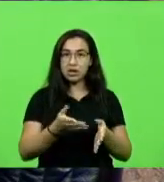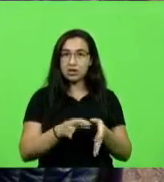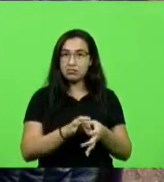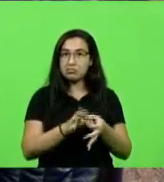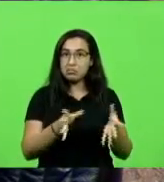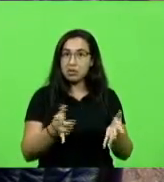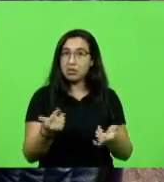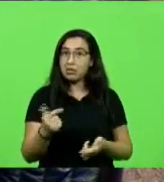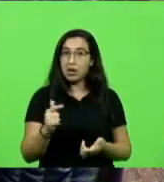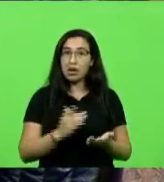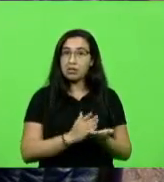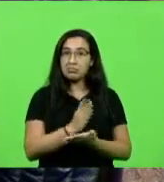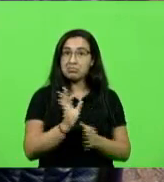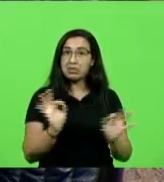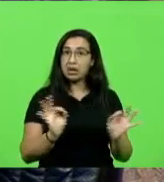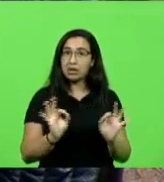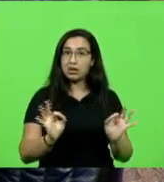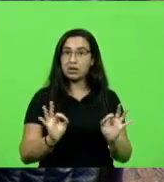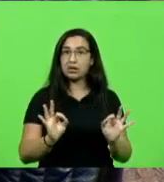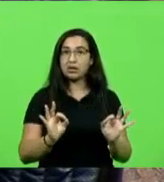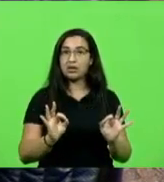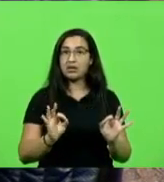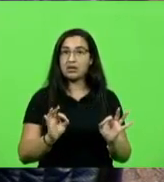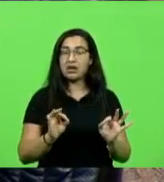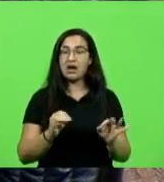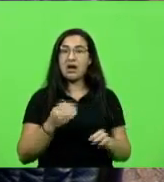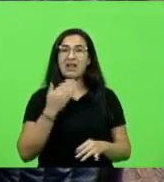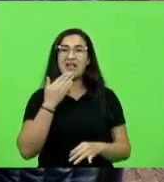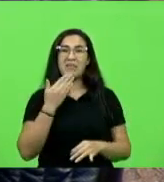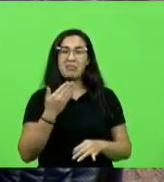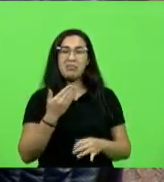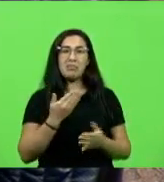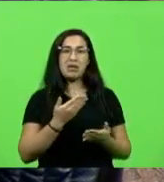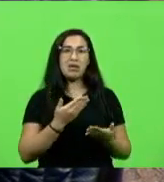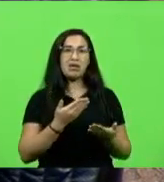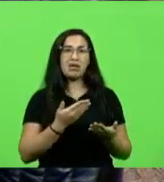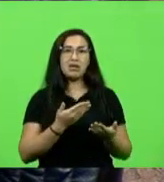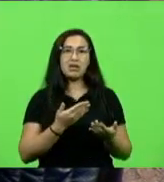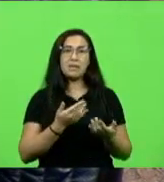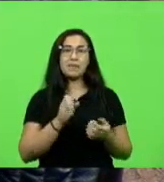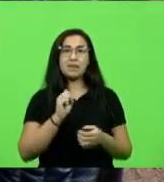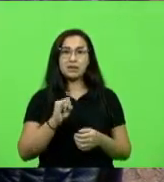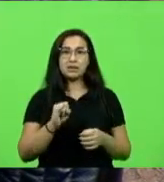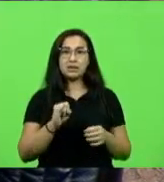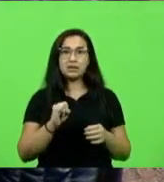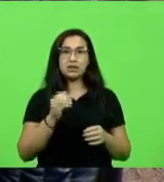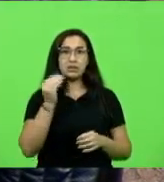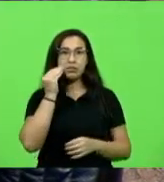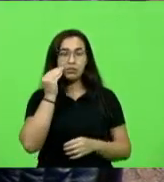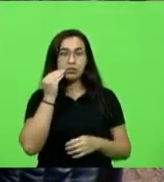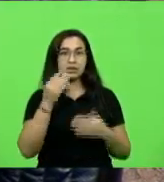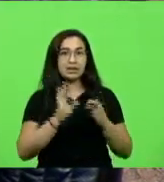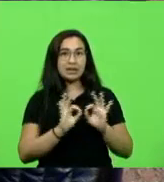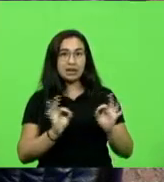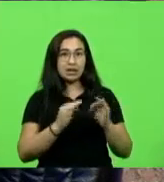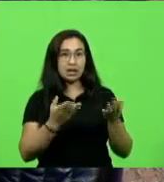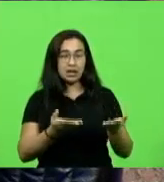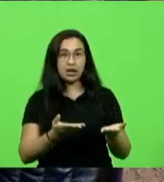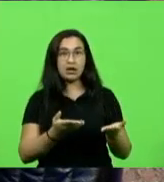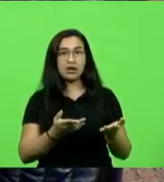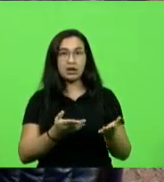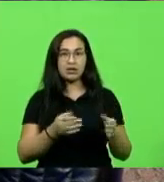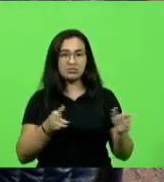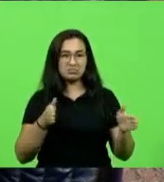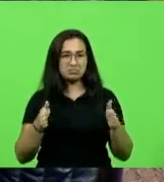como deferido ou acatado, se não houver manifestação do titular da conta num curto espaço de